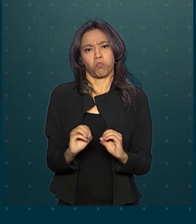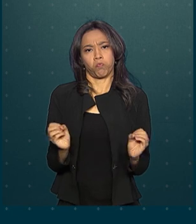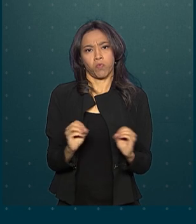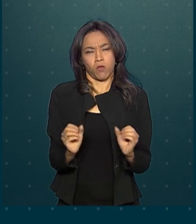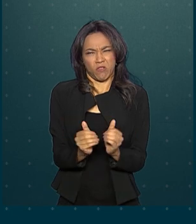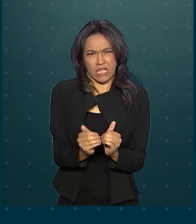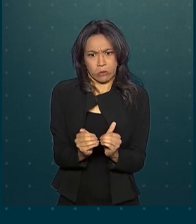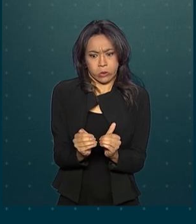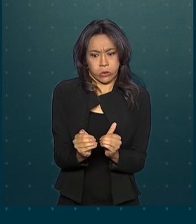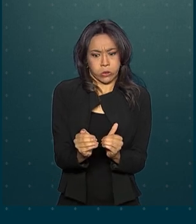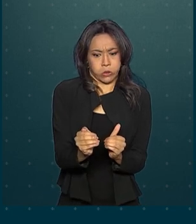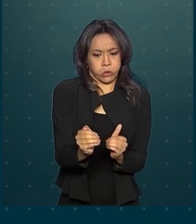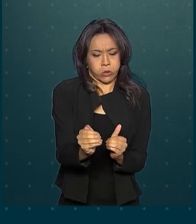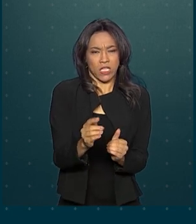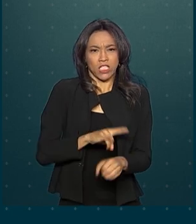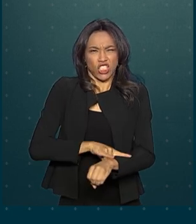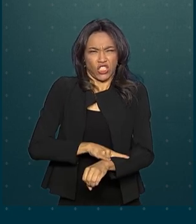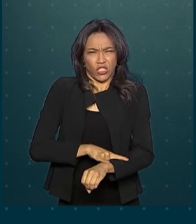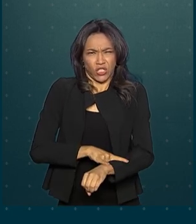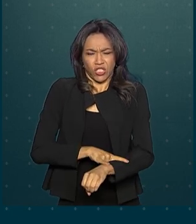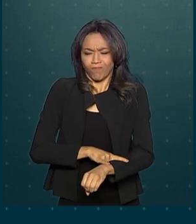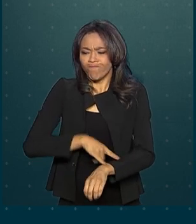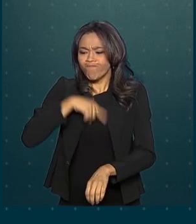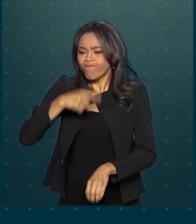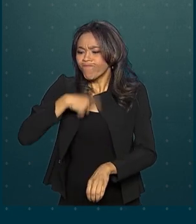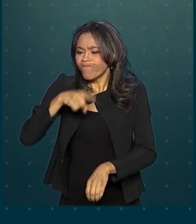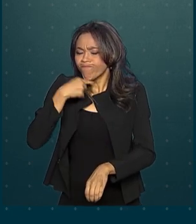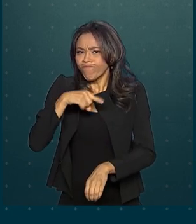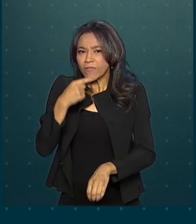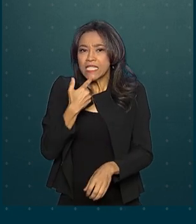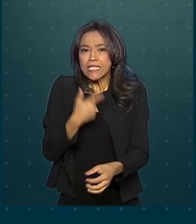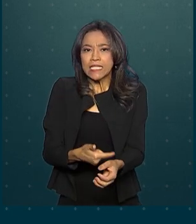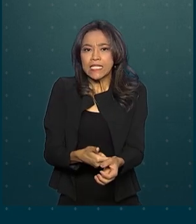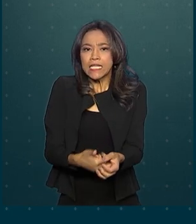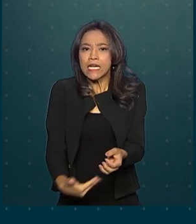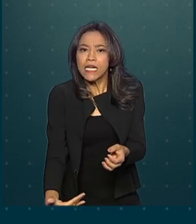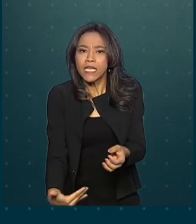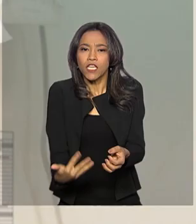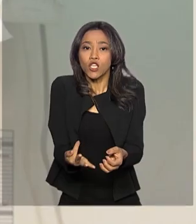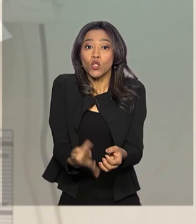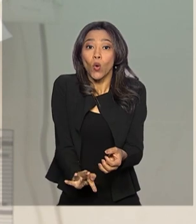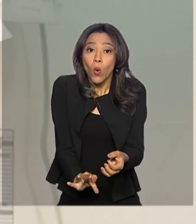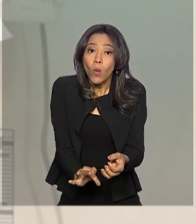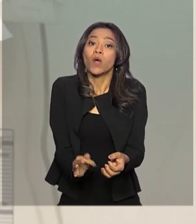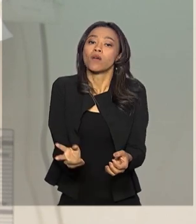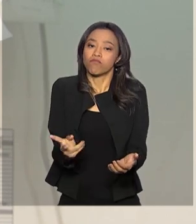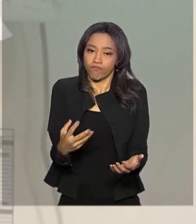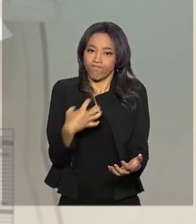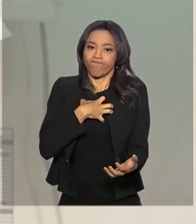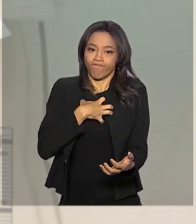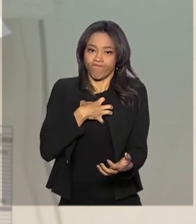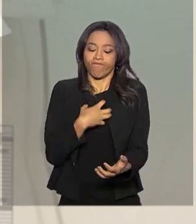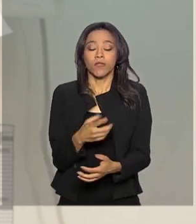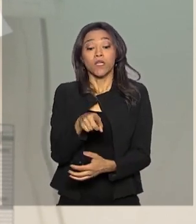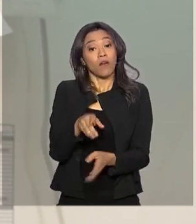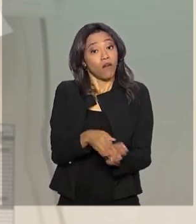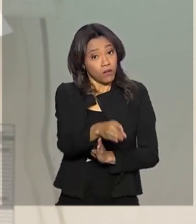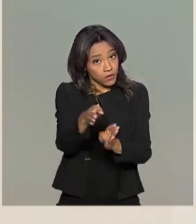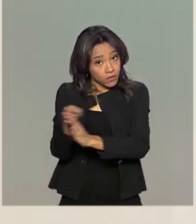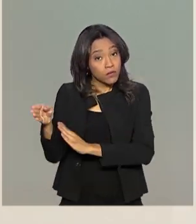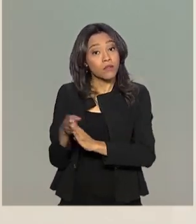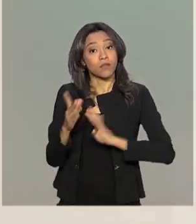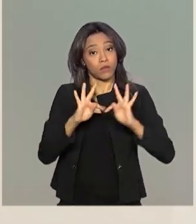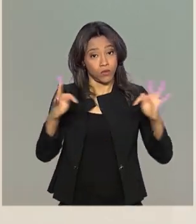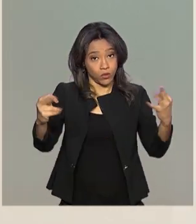avançada, provoca dificuldade de urinar, sangue na urina e dor nos ossos. A recomendação é que todos os